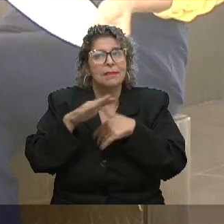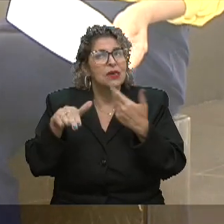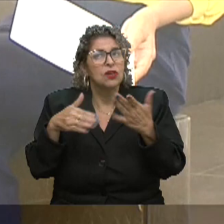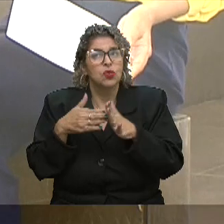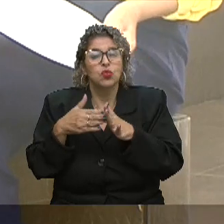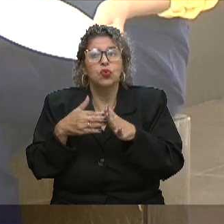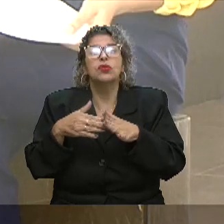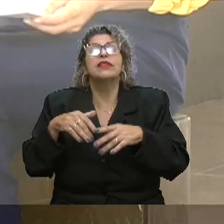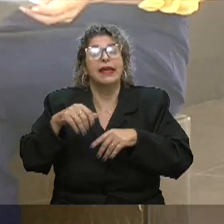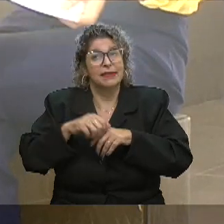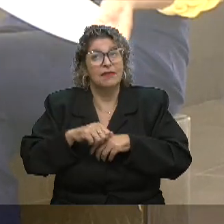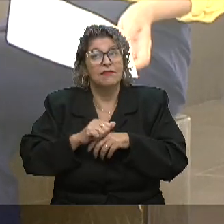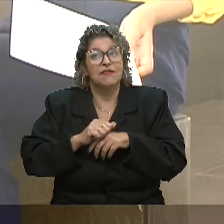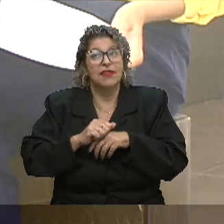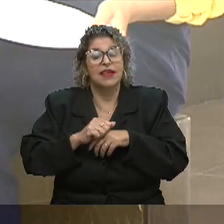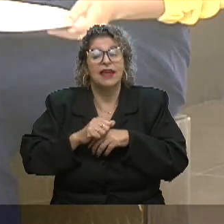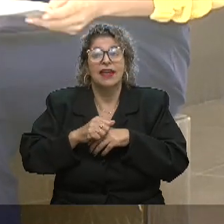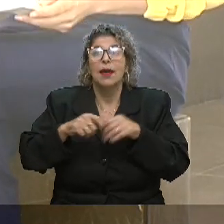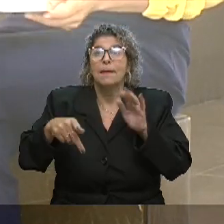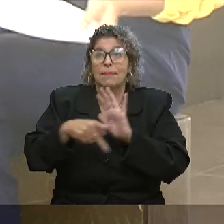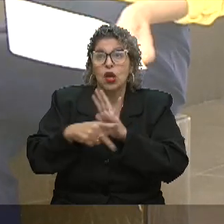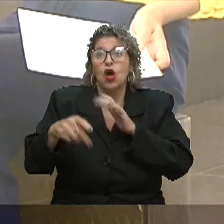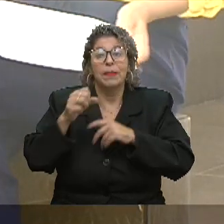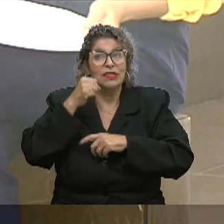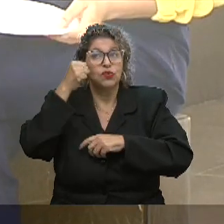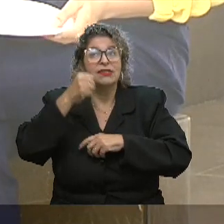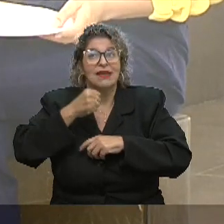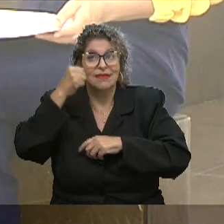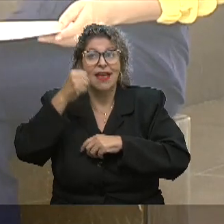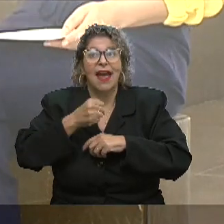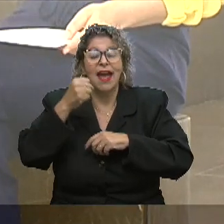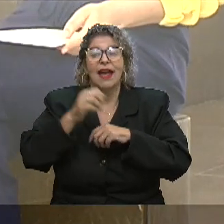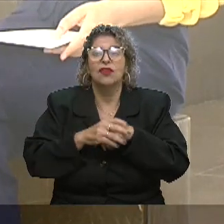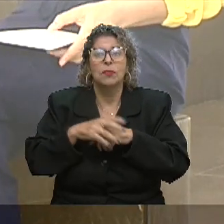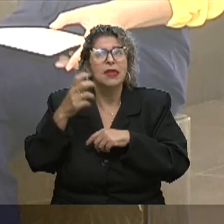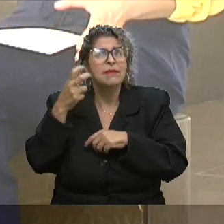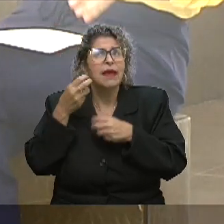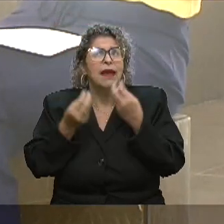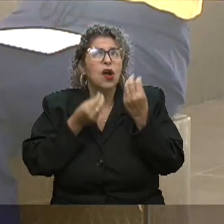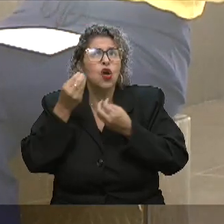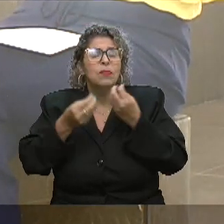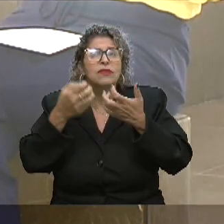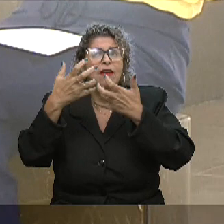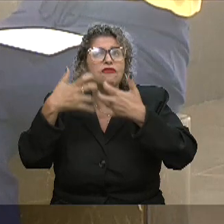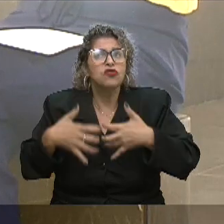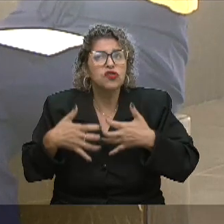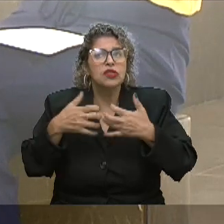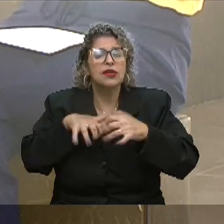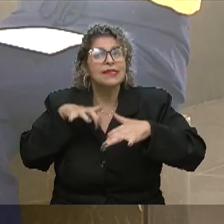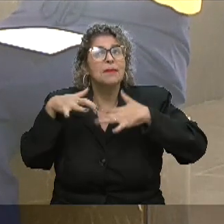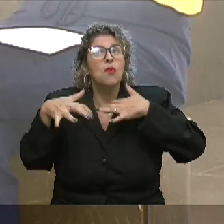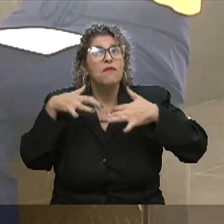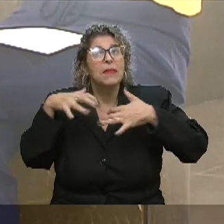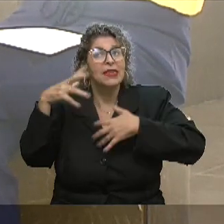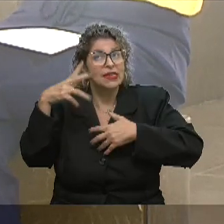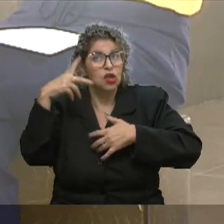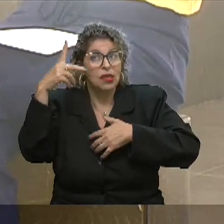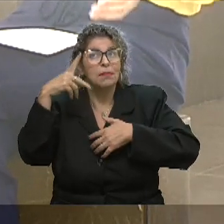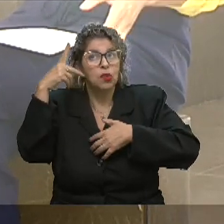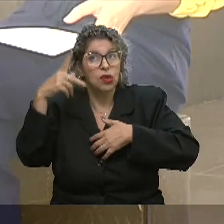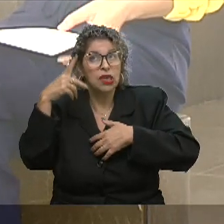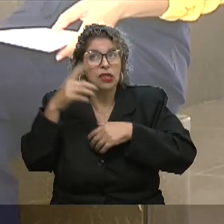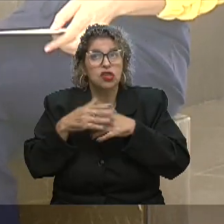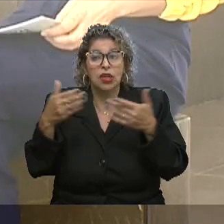TVs legislativas, as TVs do Senado, que também nos dão uma ideia de como está esse cenário, de como está a movimentação da política.